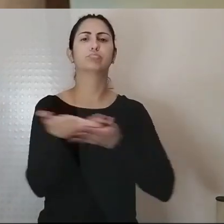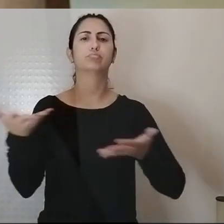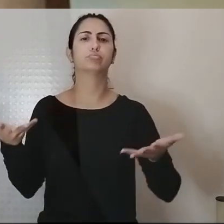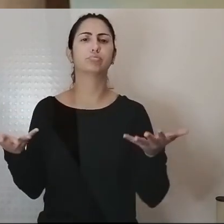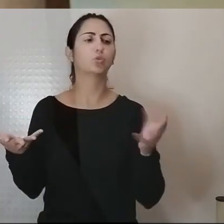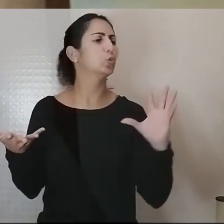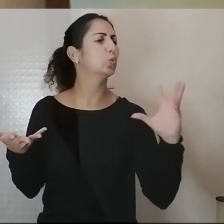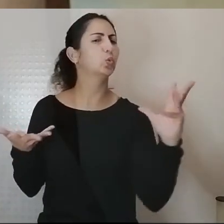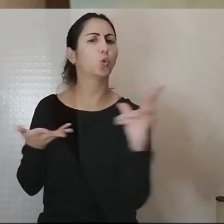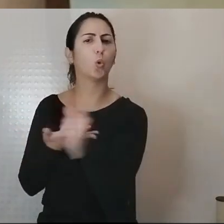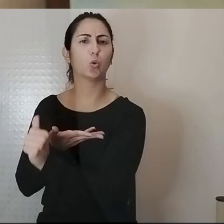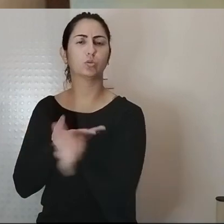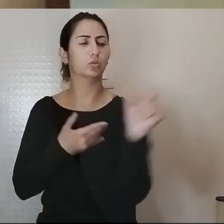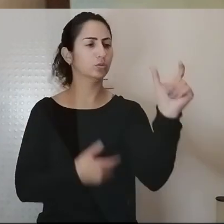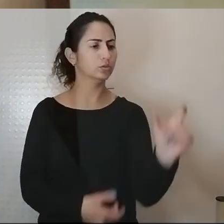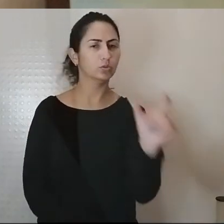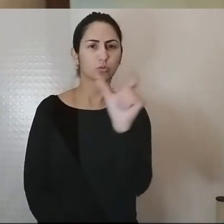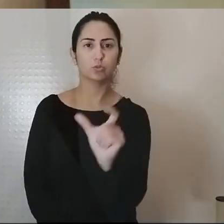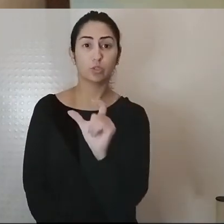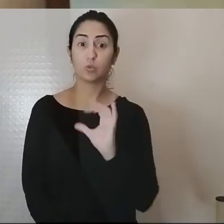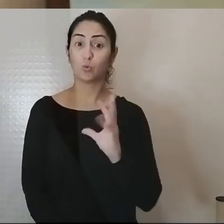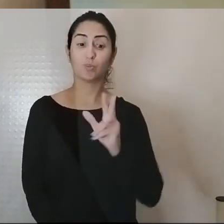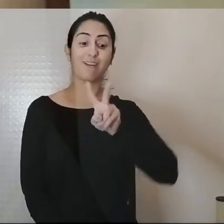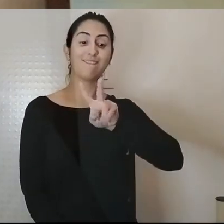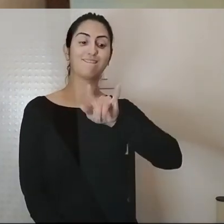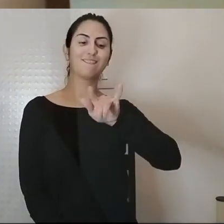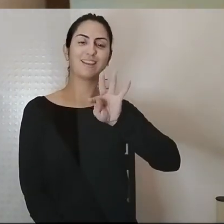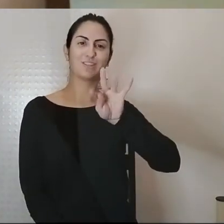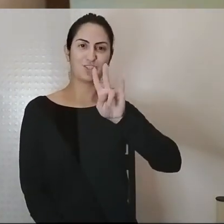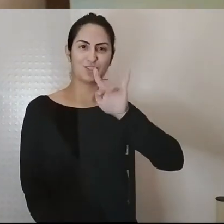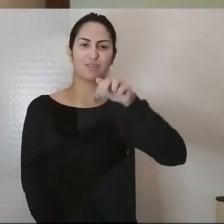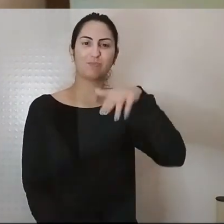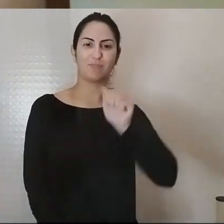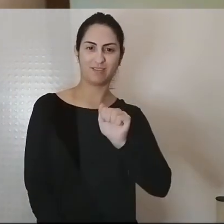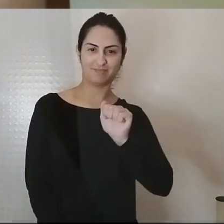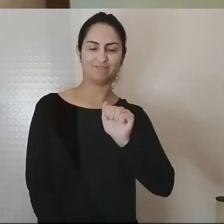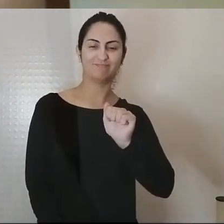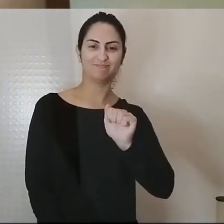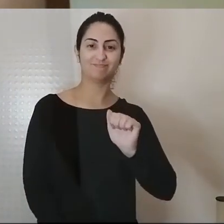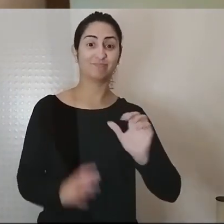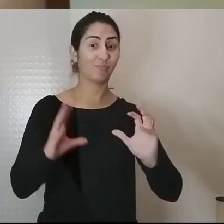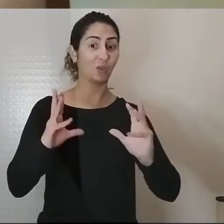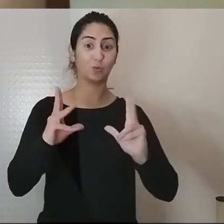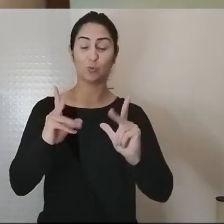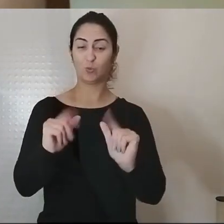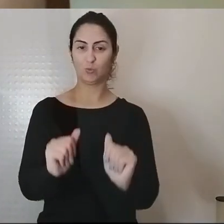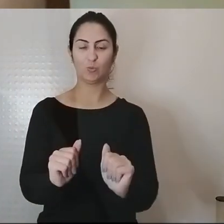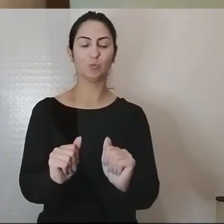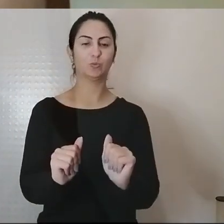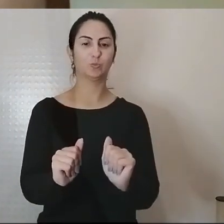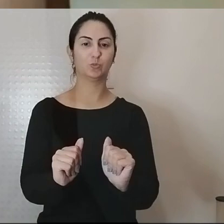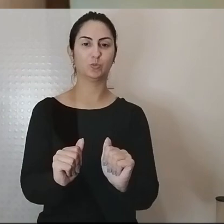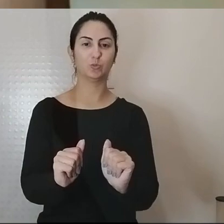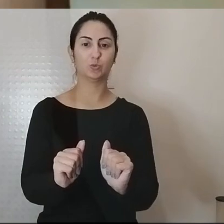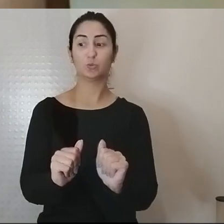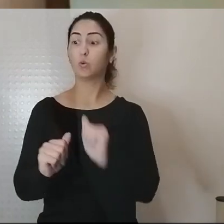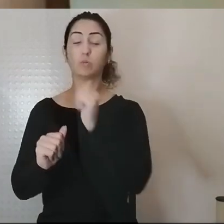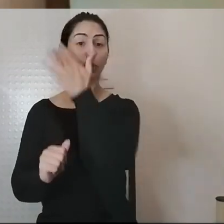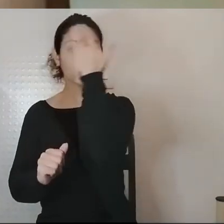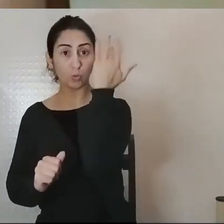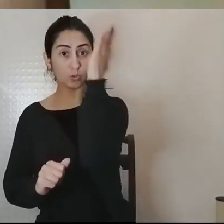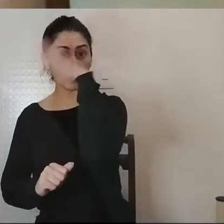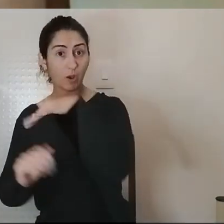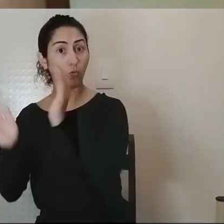sujeitos as vítimas os pressupostos os supostos terroristas